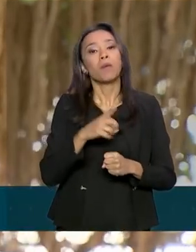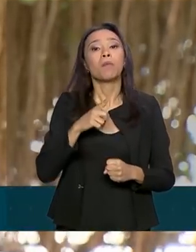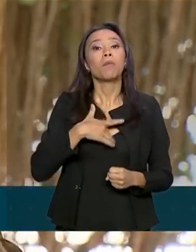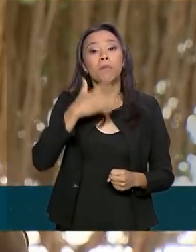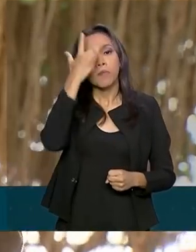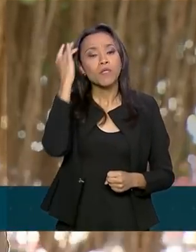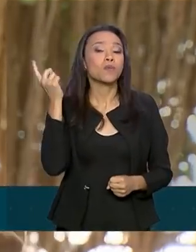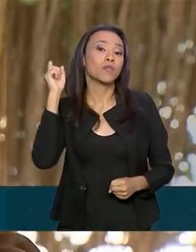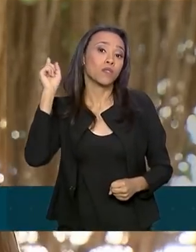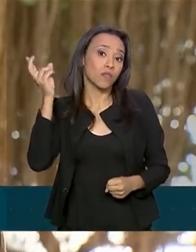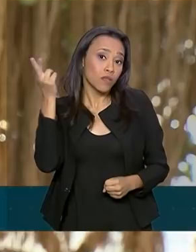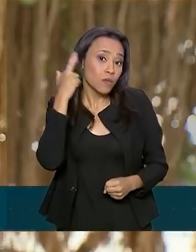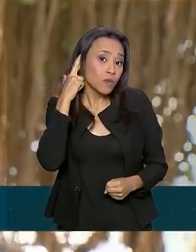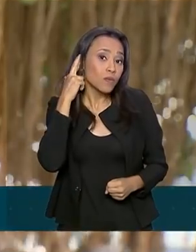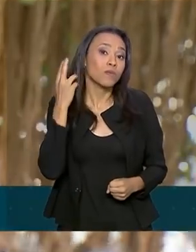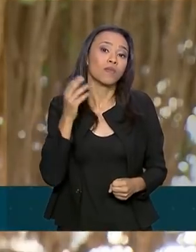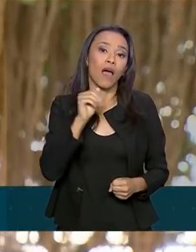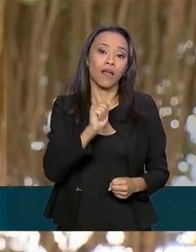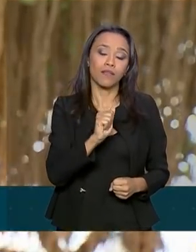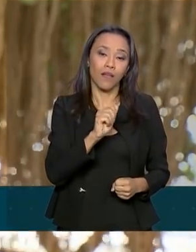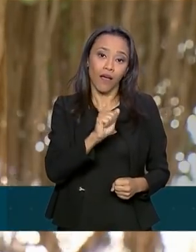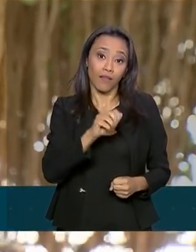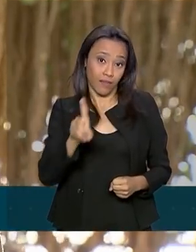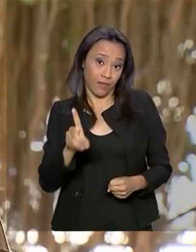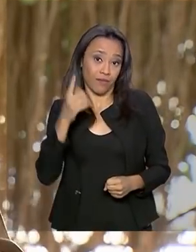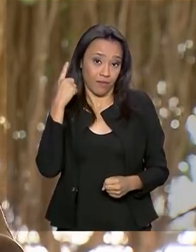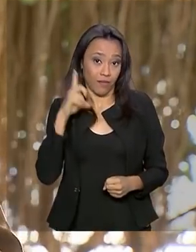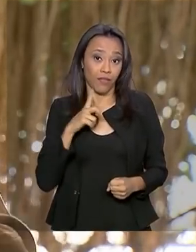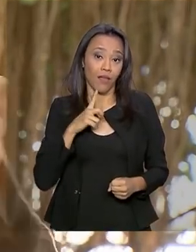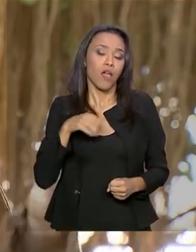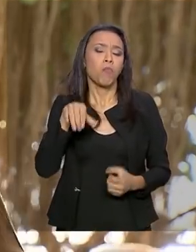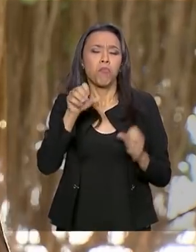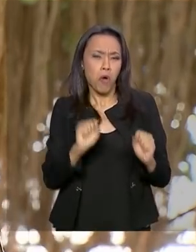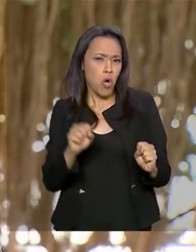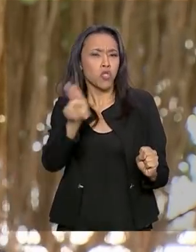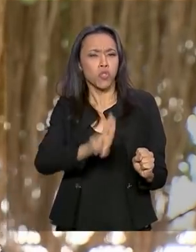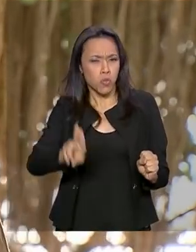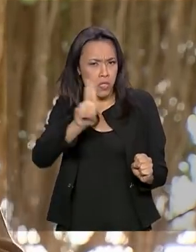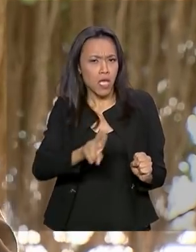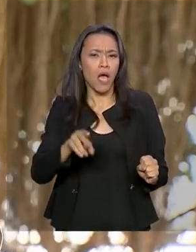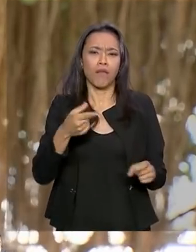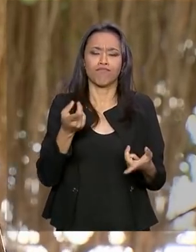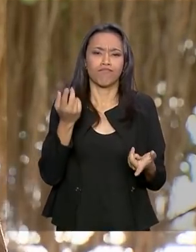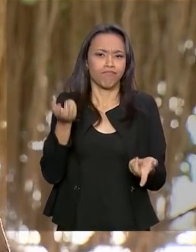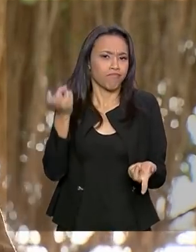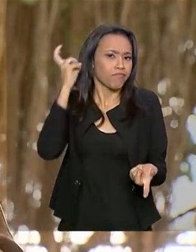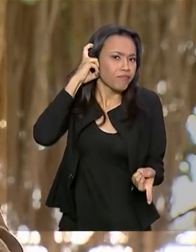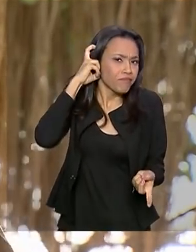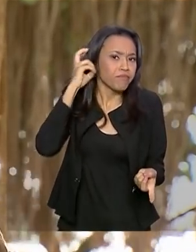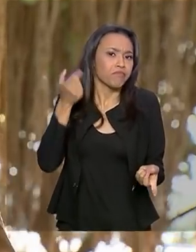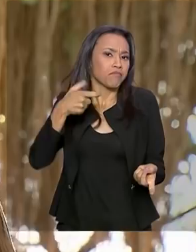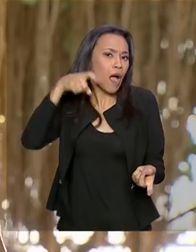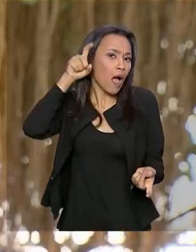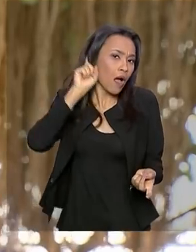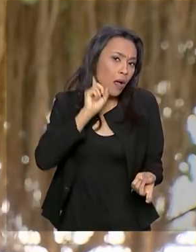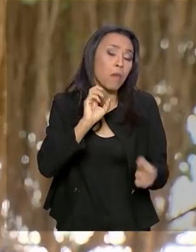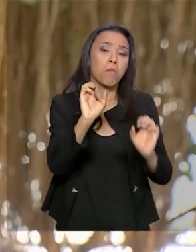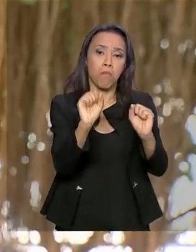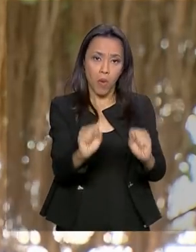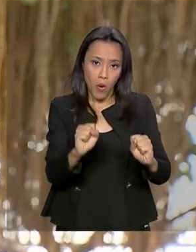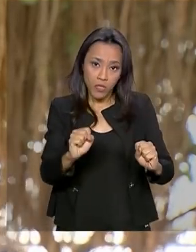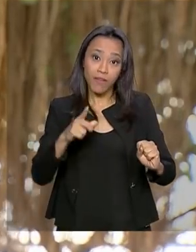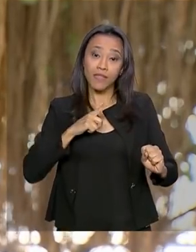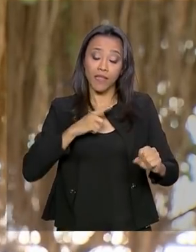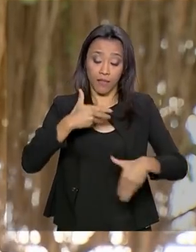auditiva puderam indicar no ato da inscrição o uso de algum tipo de aparelho ou implante. Assim, vão receber um